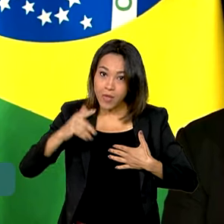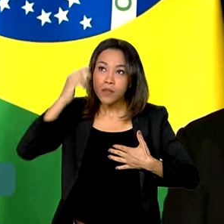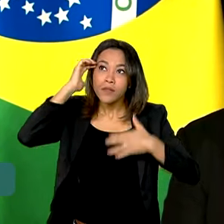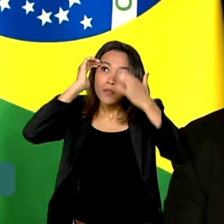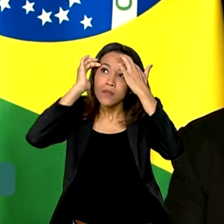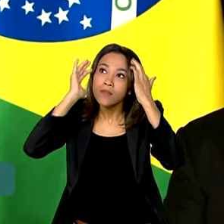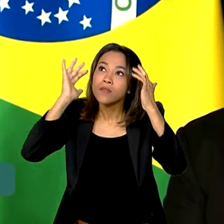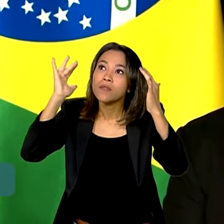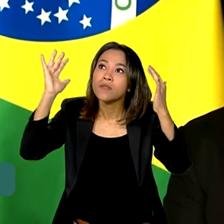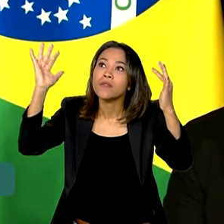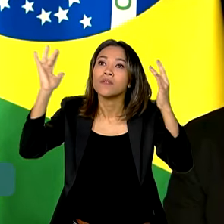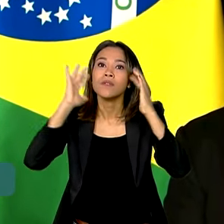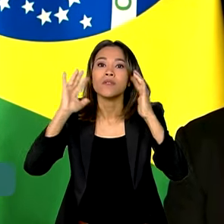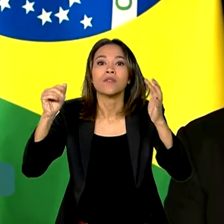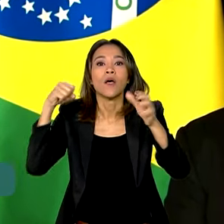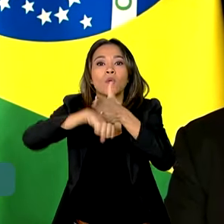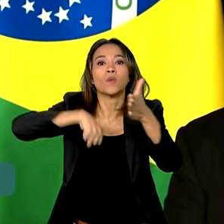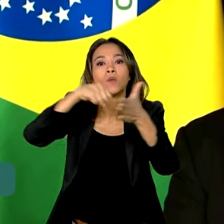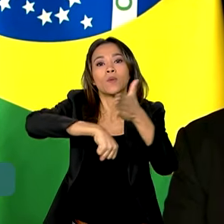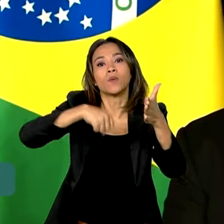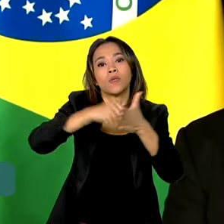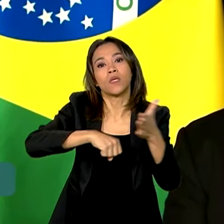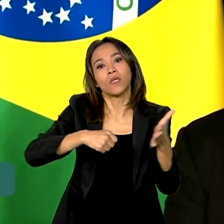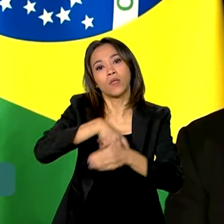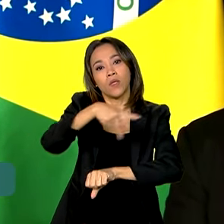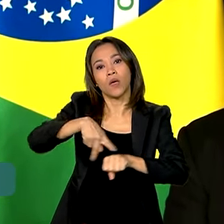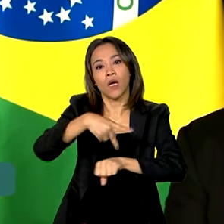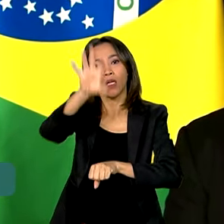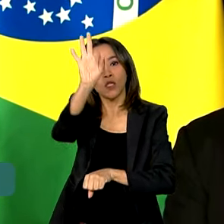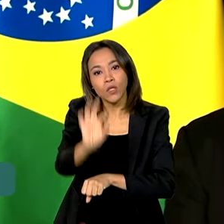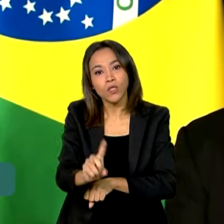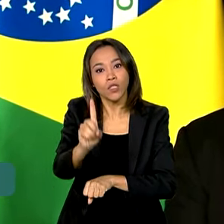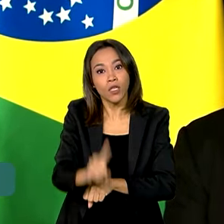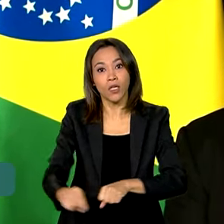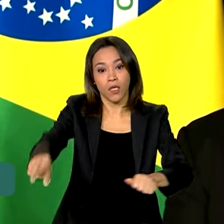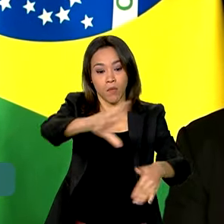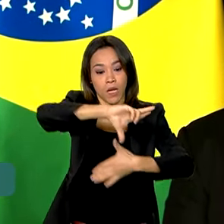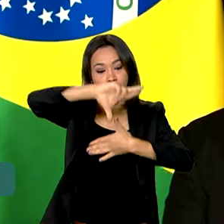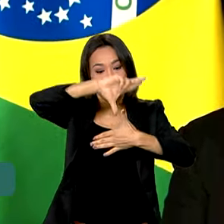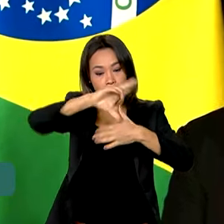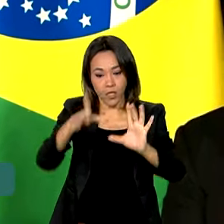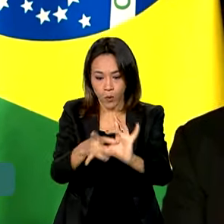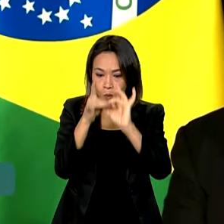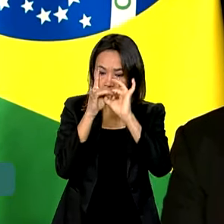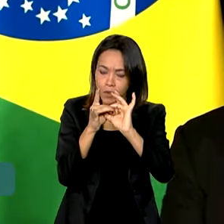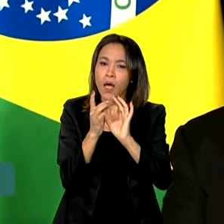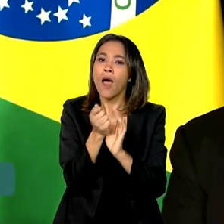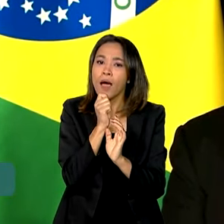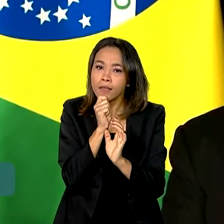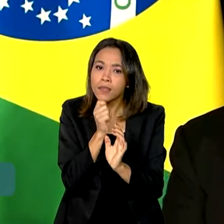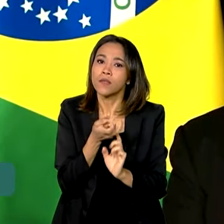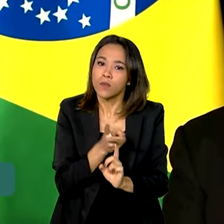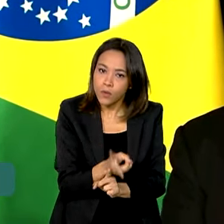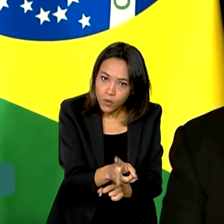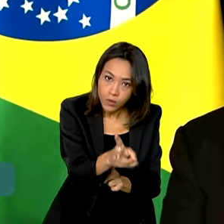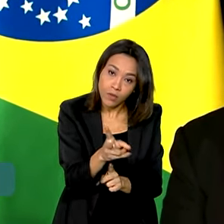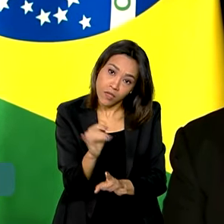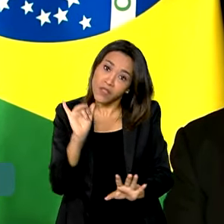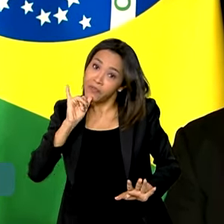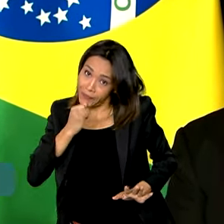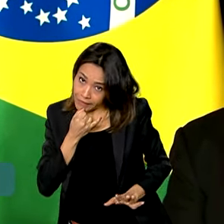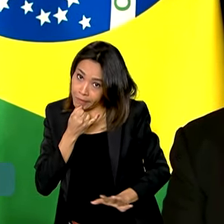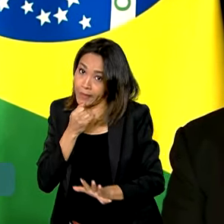por um país mais justo, uma vida digna e o América Latina unida persiste, apesar daqueles que